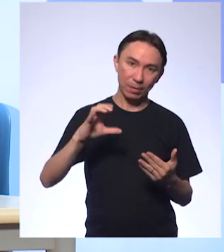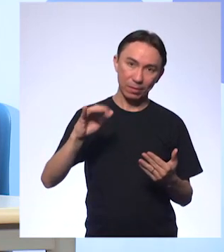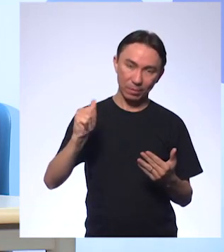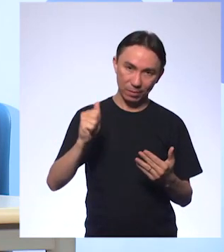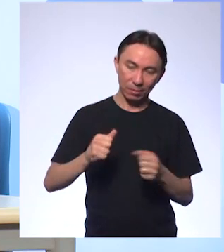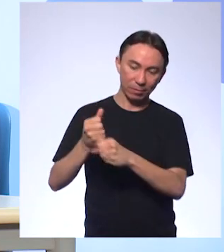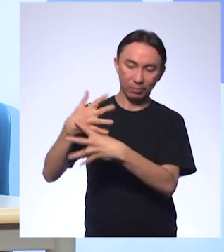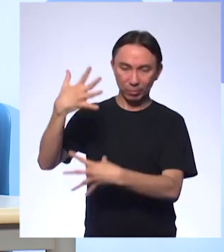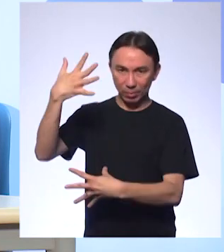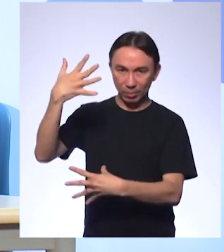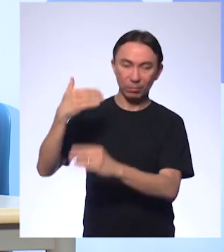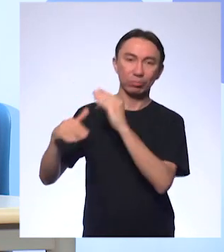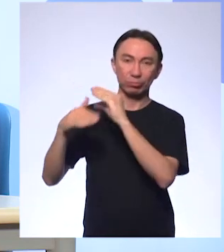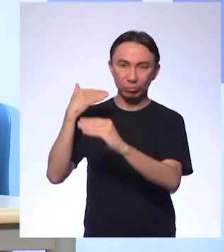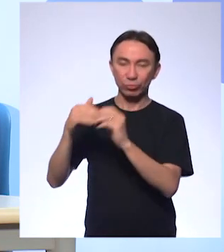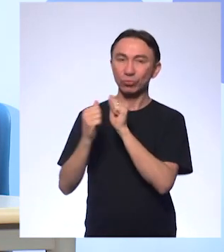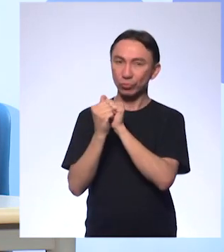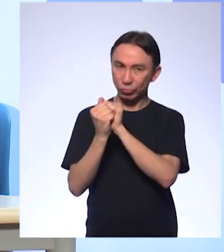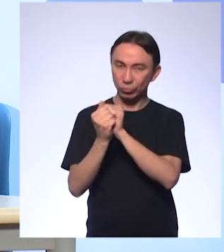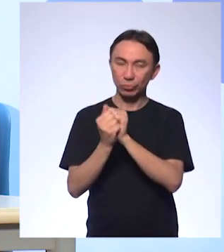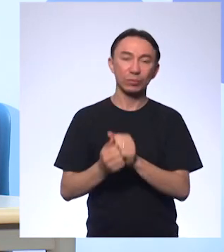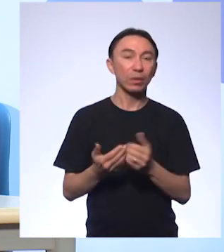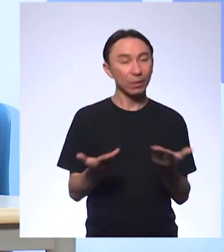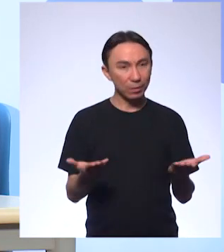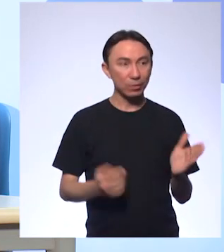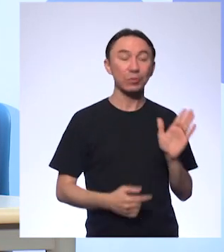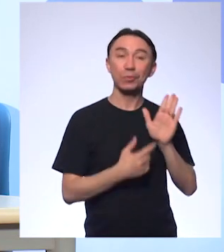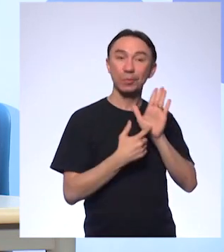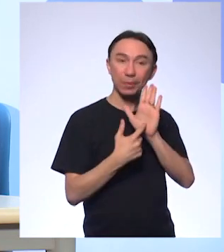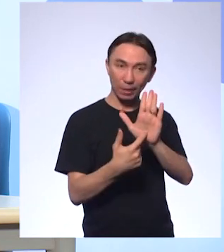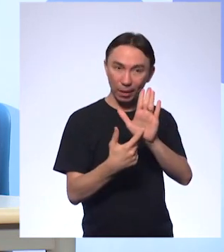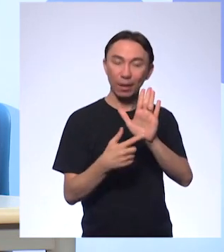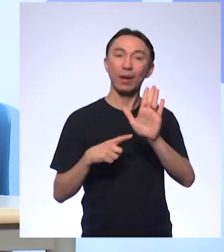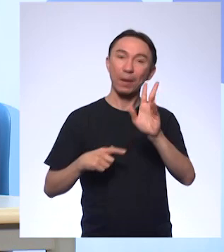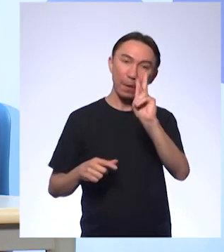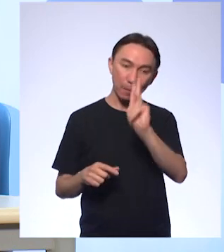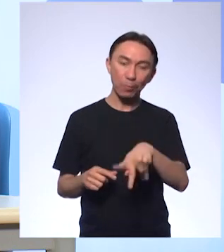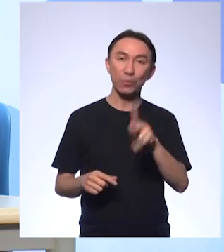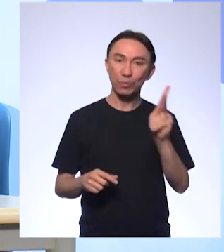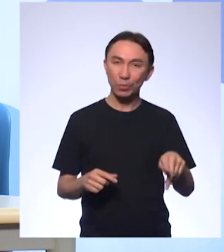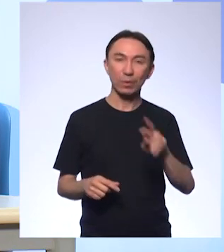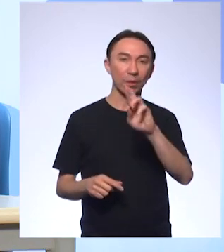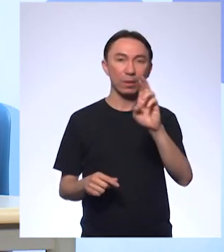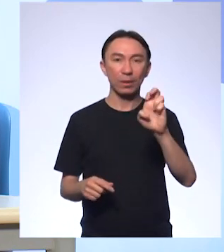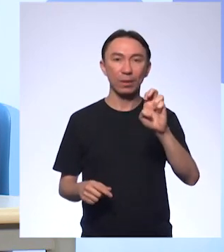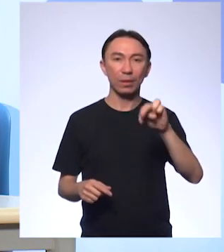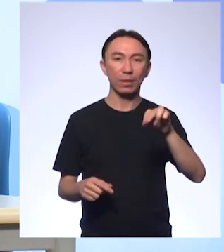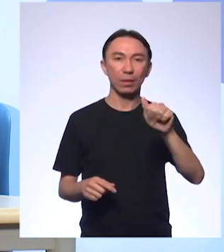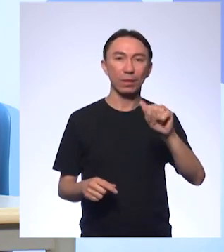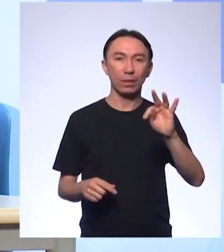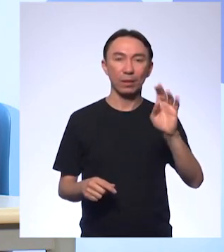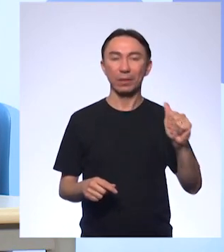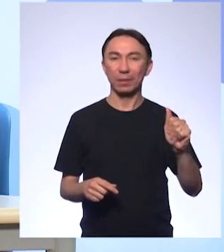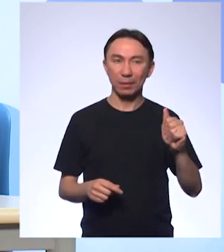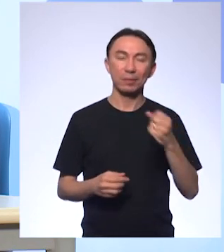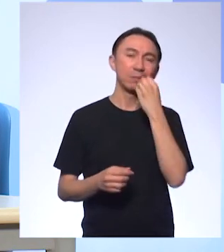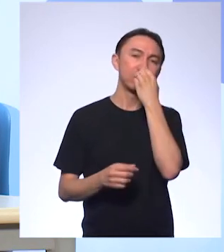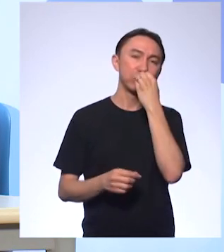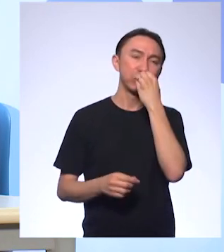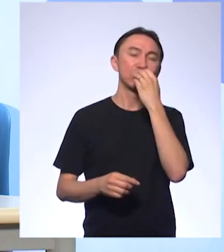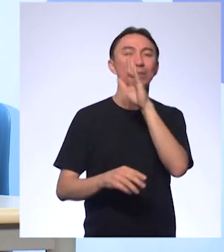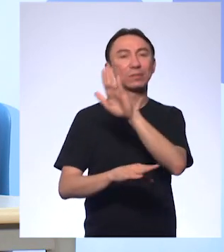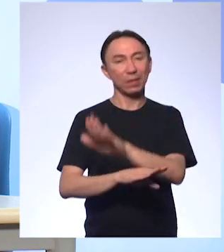apresentar a vocês a professora Renata, que estará ministrando esta aula. Boa tarde a todos,